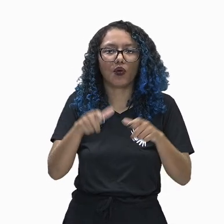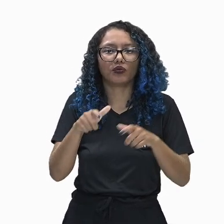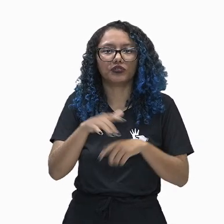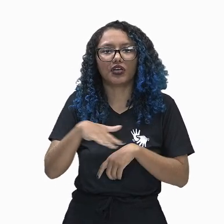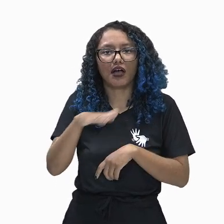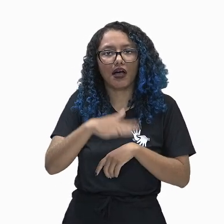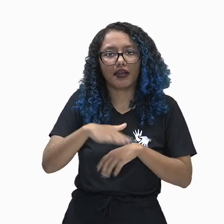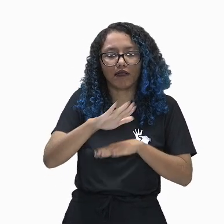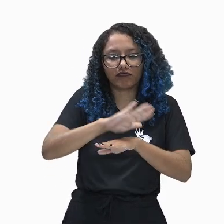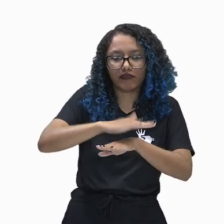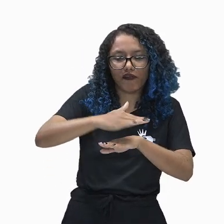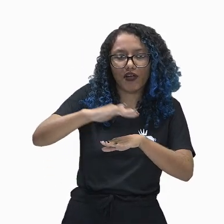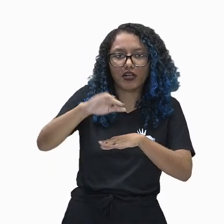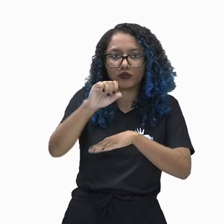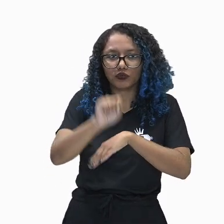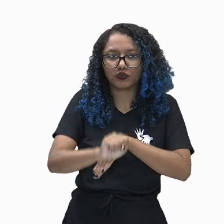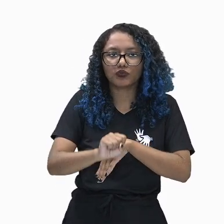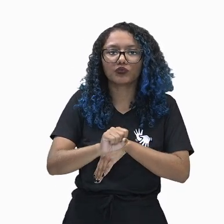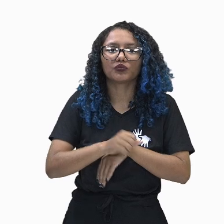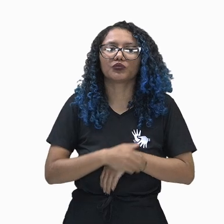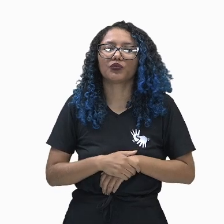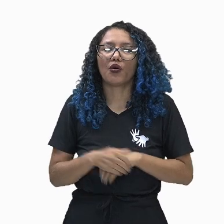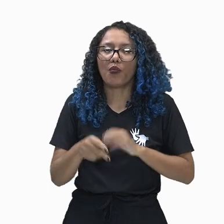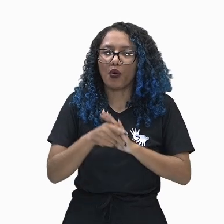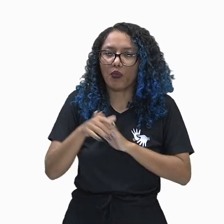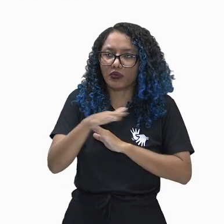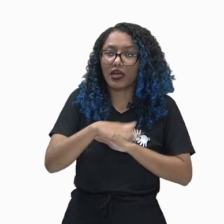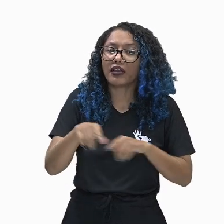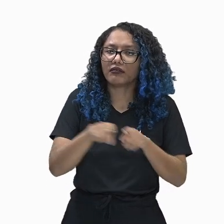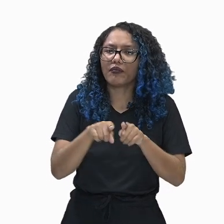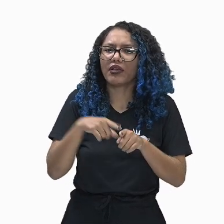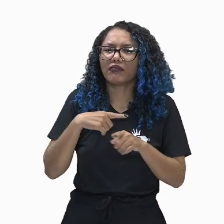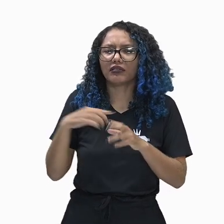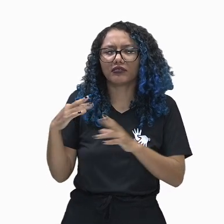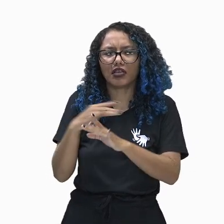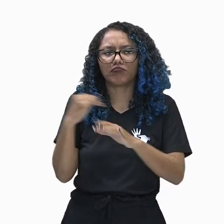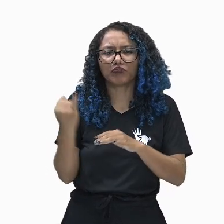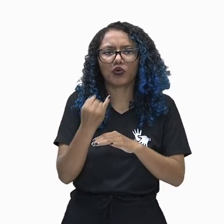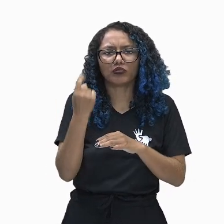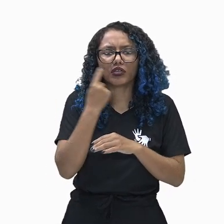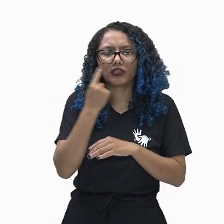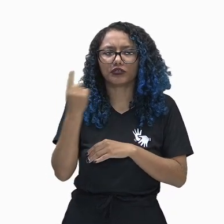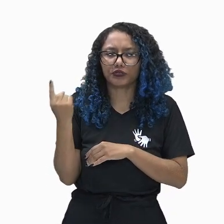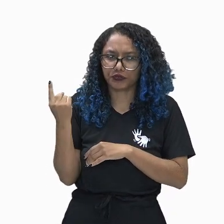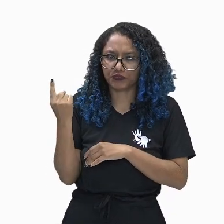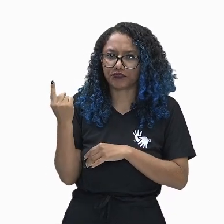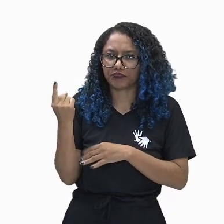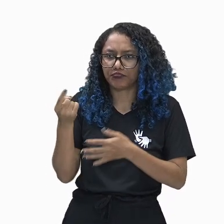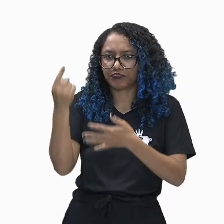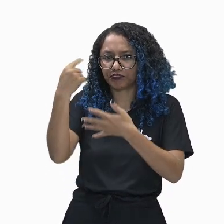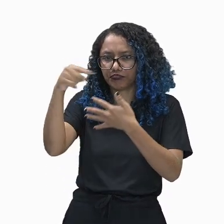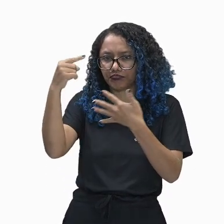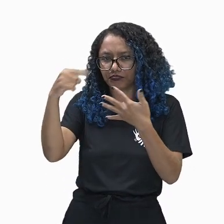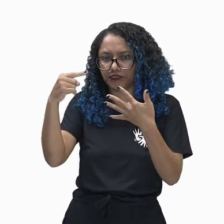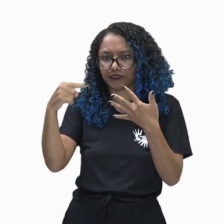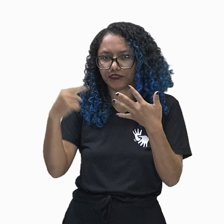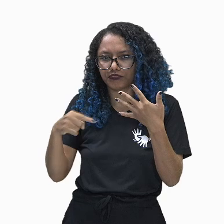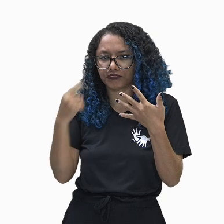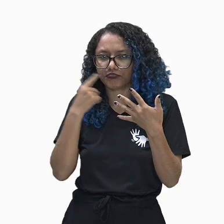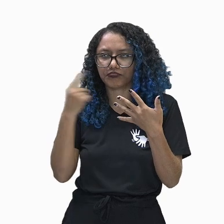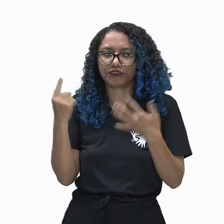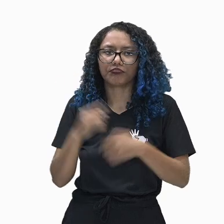da região e fundaram importantes cidades como Ur, Uruk, Iridu, Lagash e Nipur.